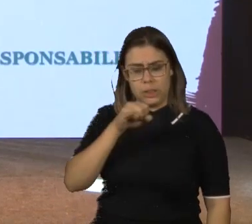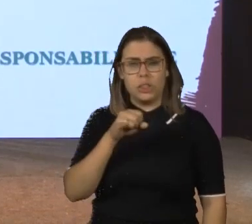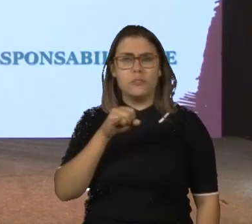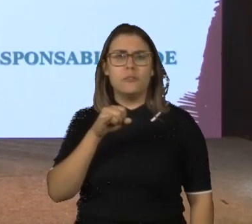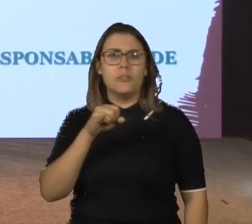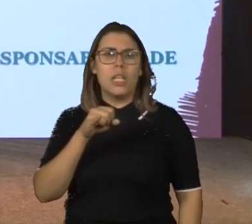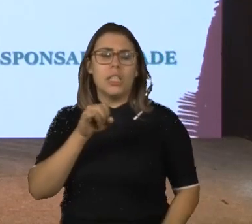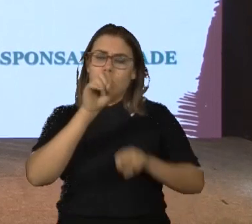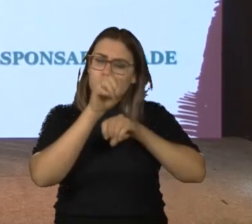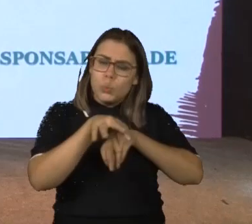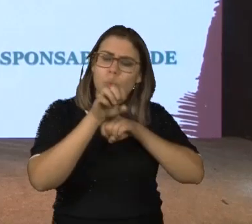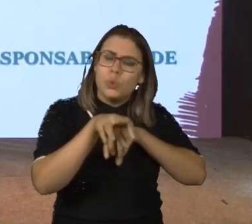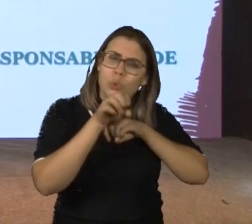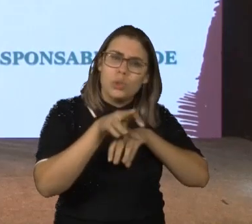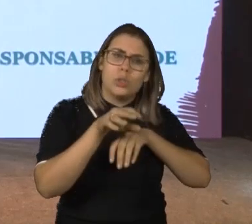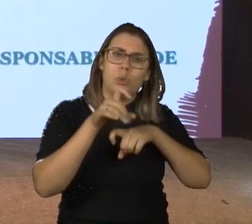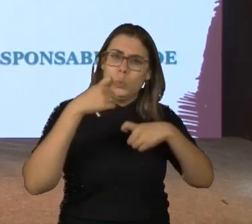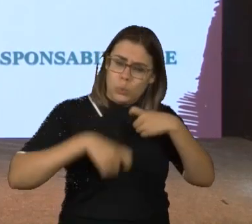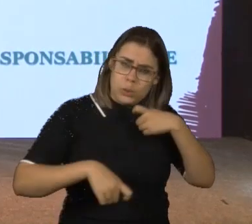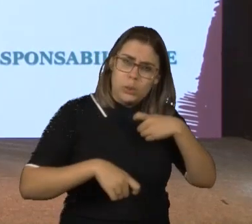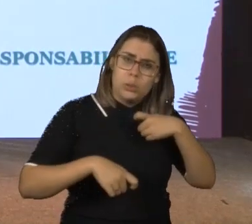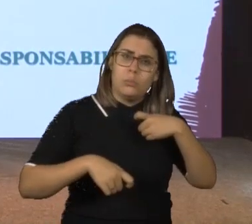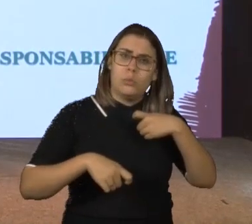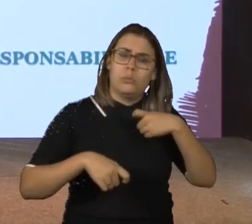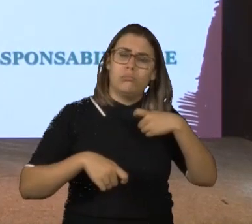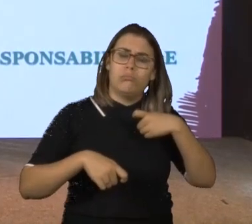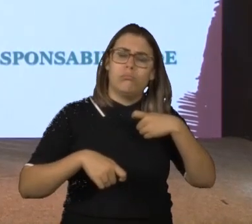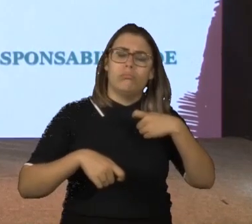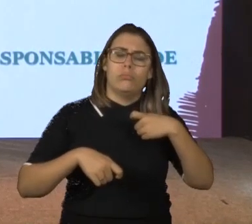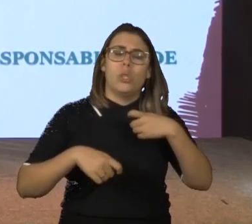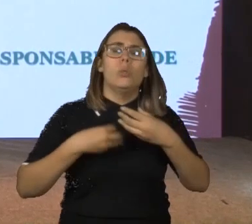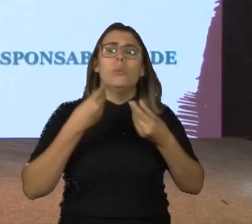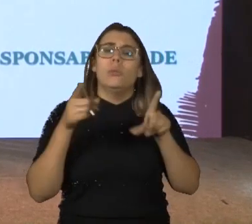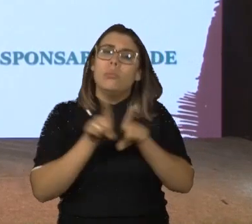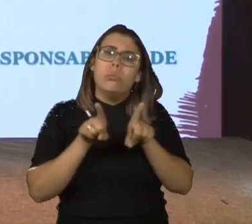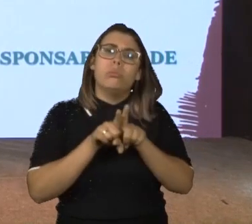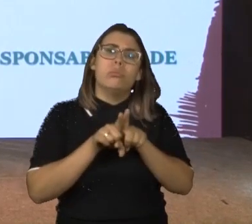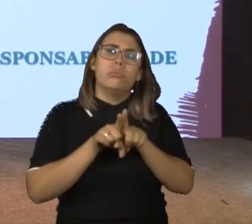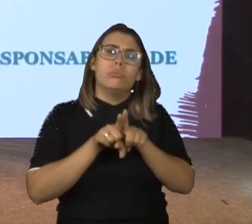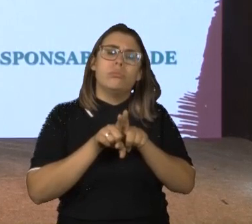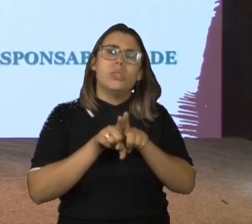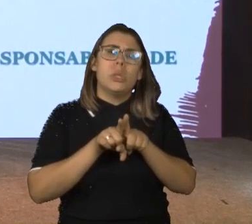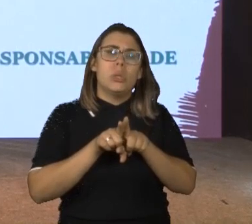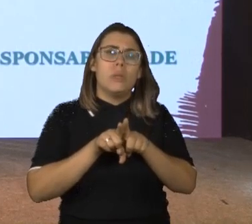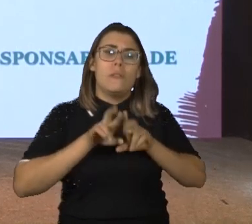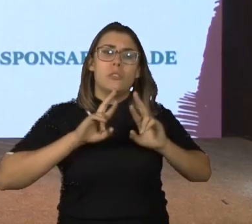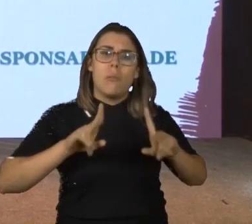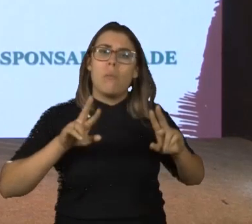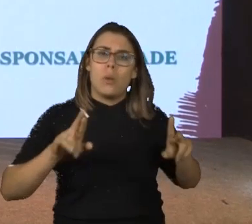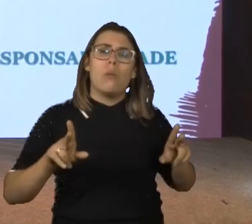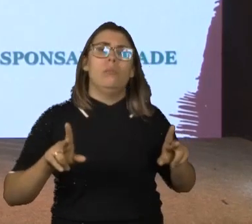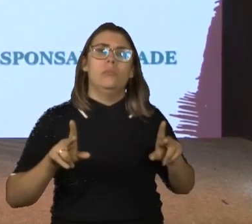sexual inserida nessa aprendizagem, nós geramos a percepção de riscos.